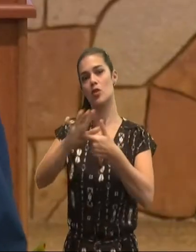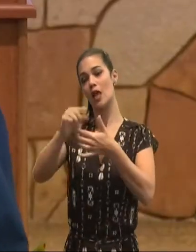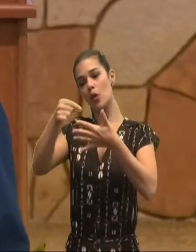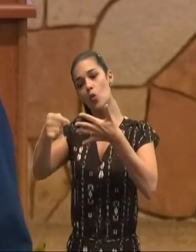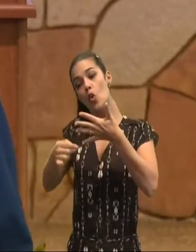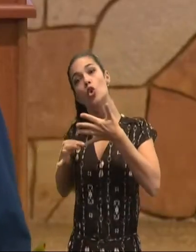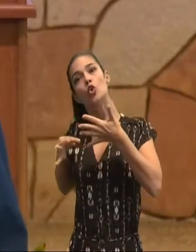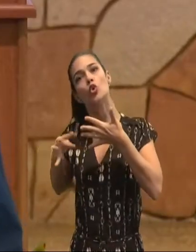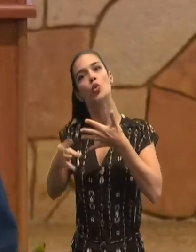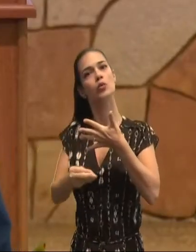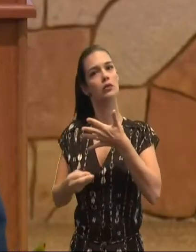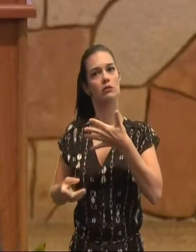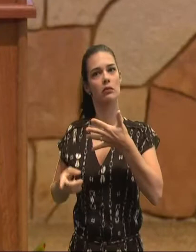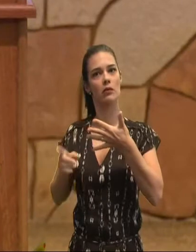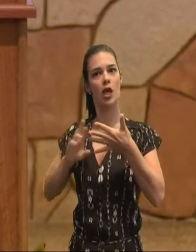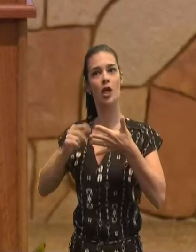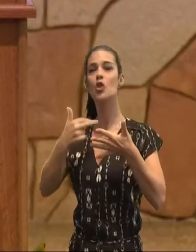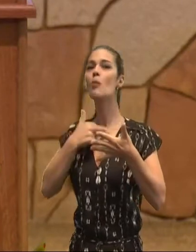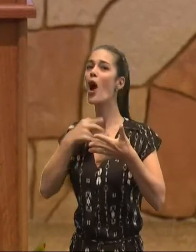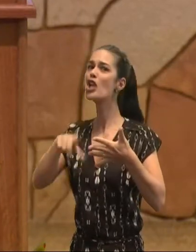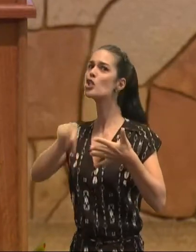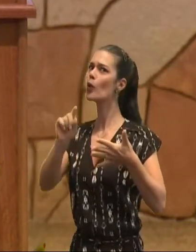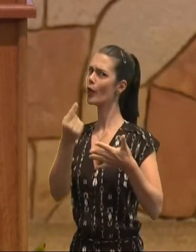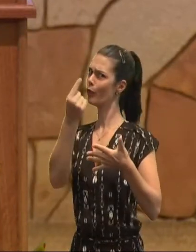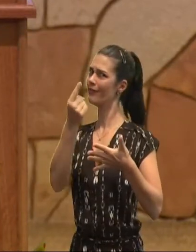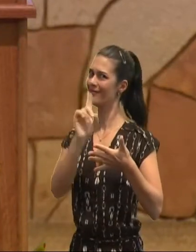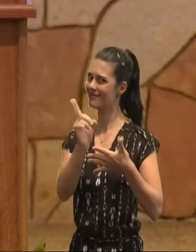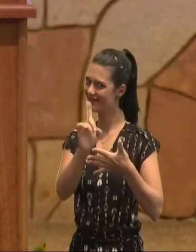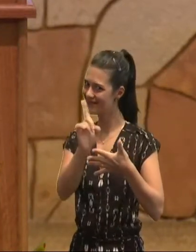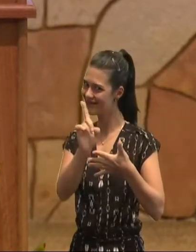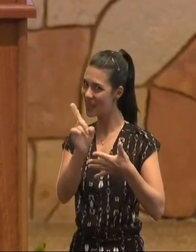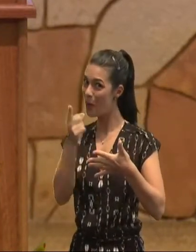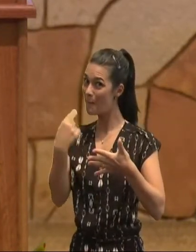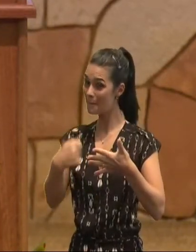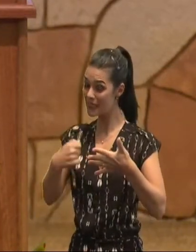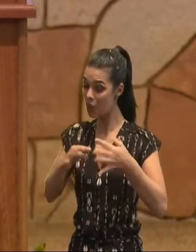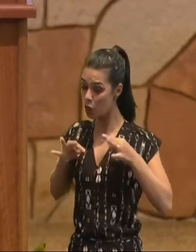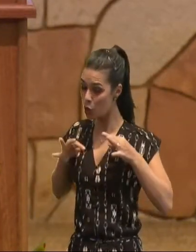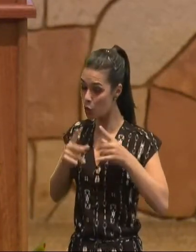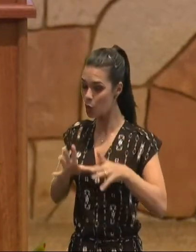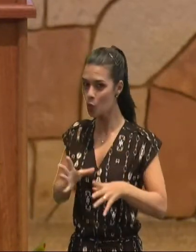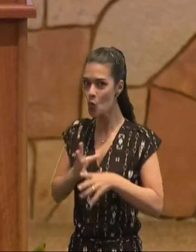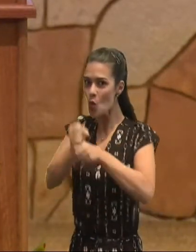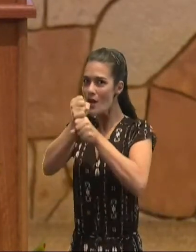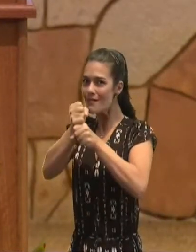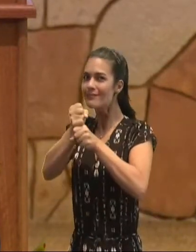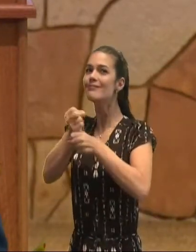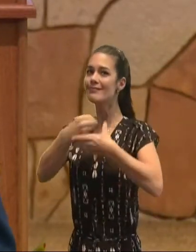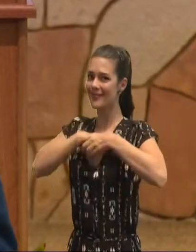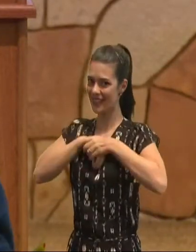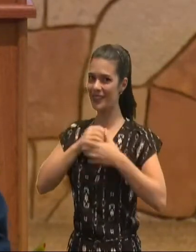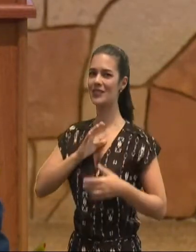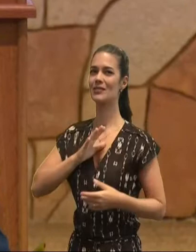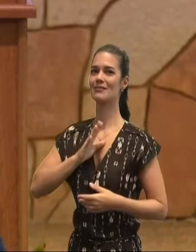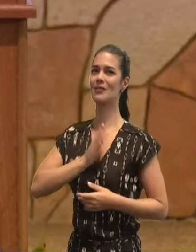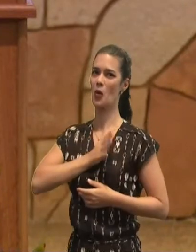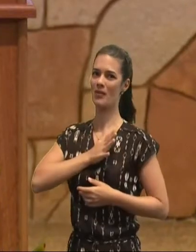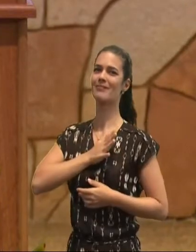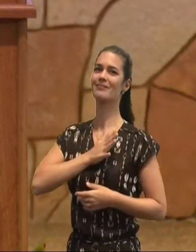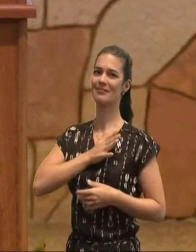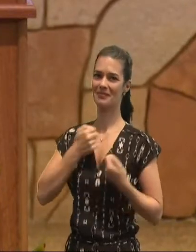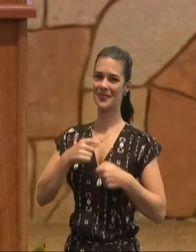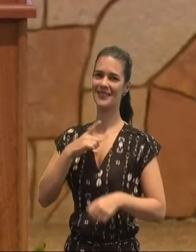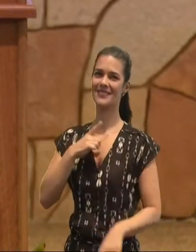por isso, nós devemos, buscar, de Deus, ser dominados, controlados, pelo Espírito, como Paulo fala, aos Efésios,